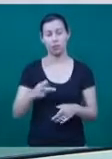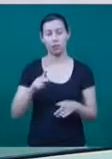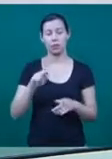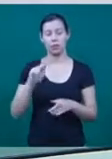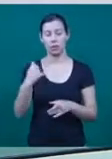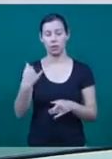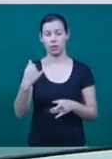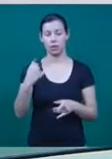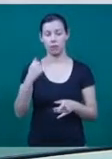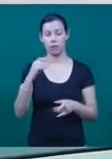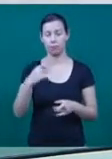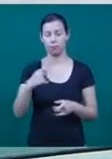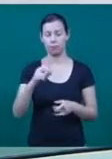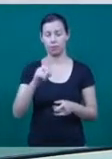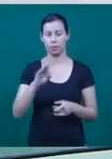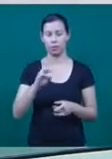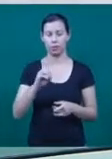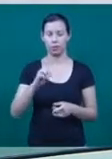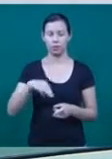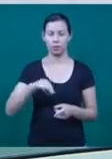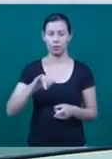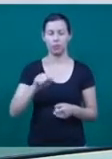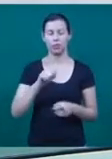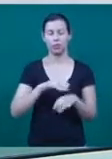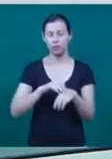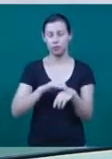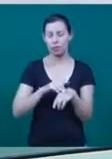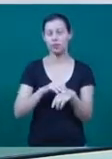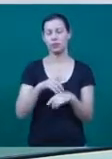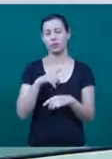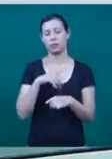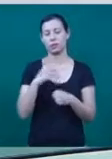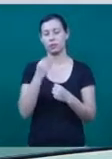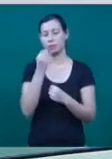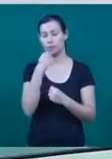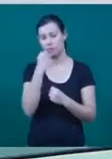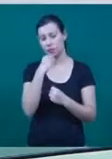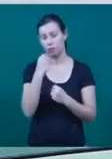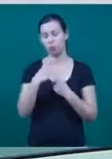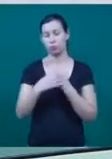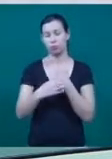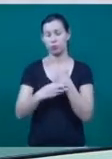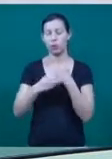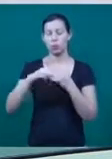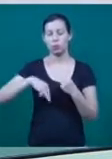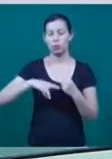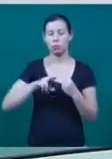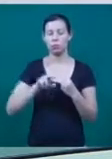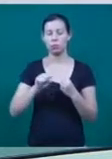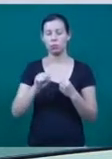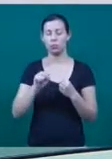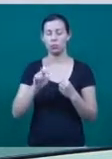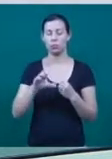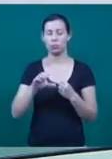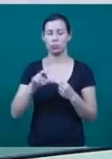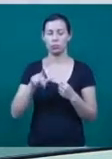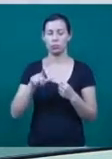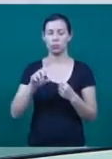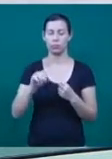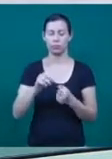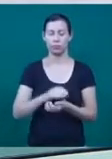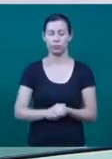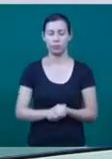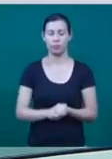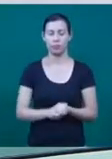doença conhecida pela fraqueza muscular. Os sintomas geralmente se manifestam nos primeiros anos de vida. Você vai conhecer agora a história de Luan.